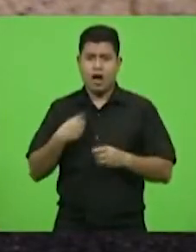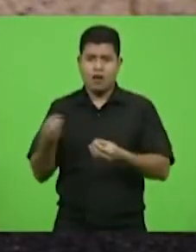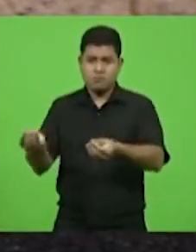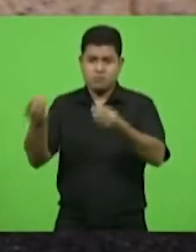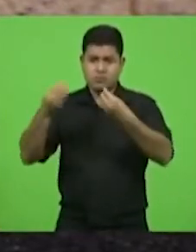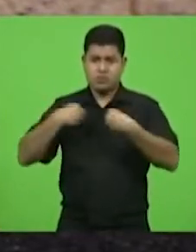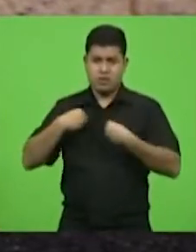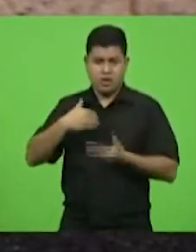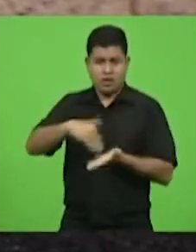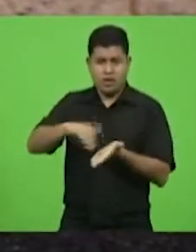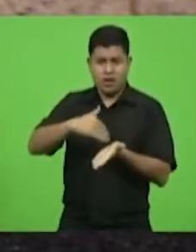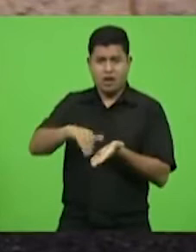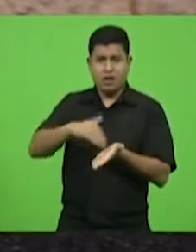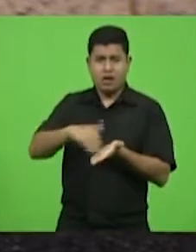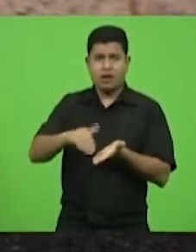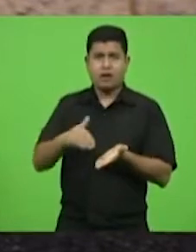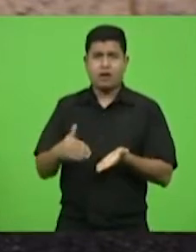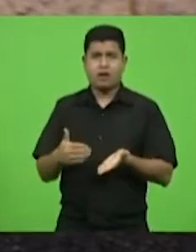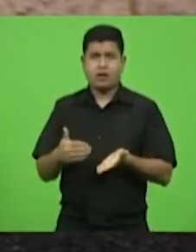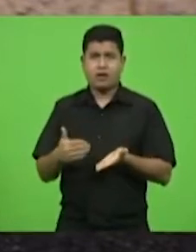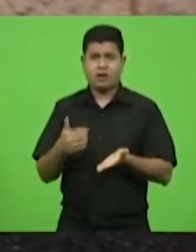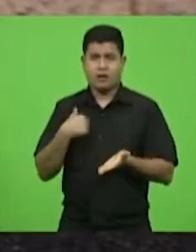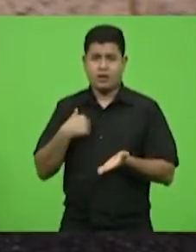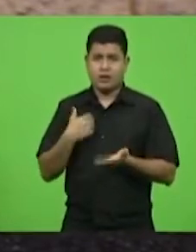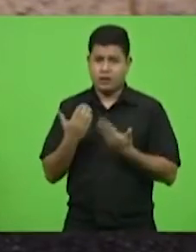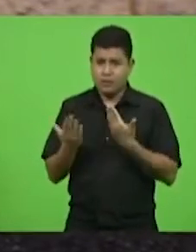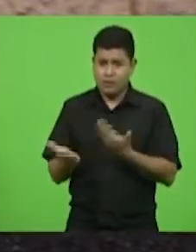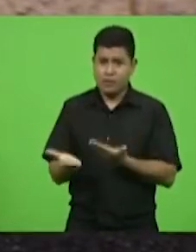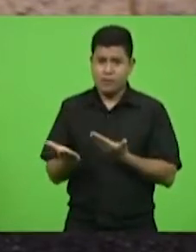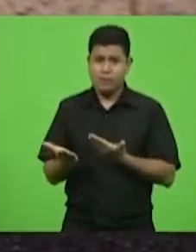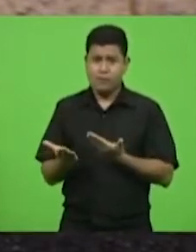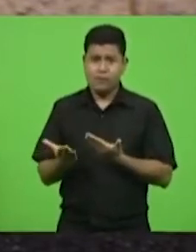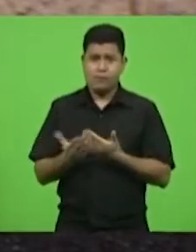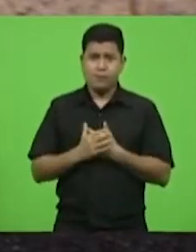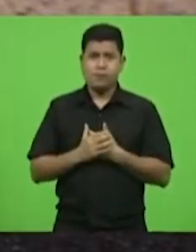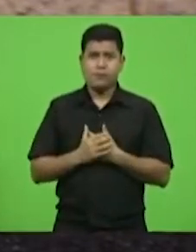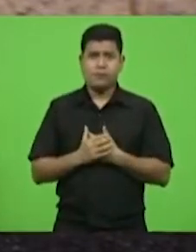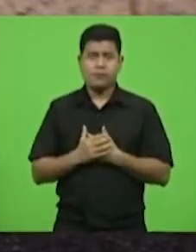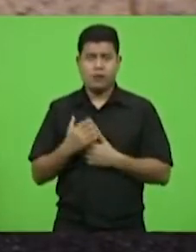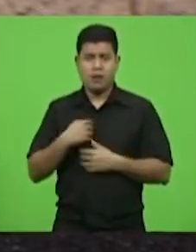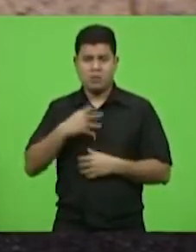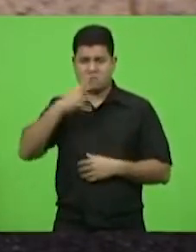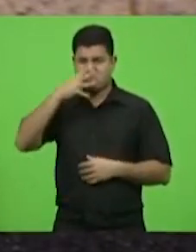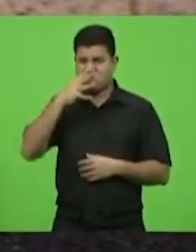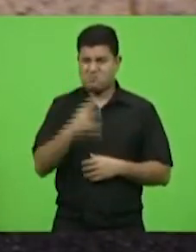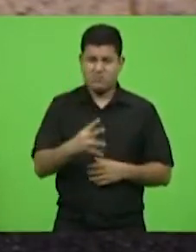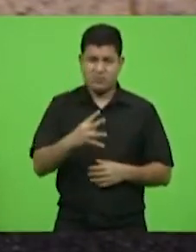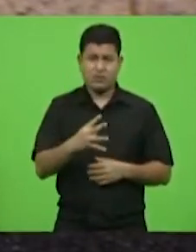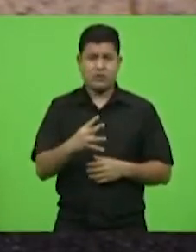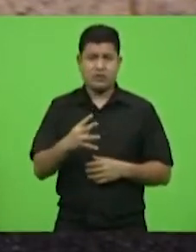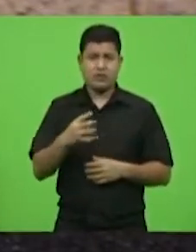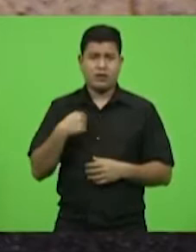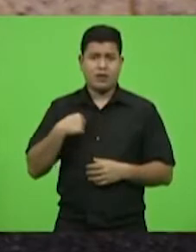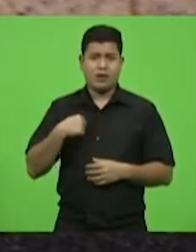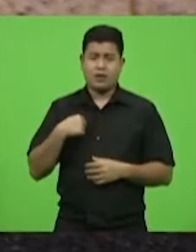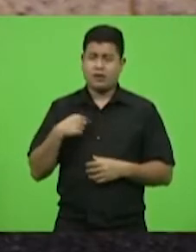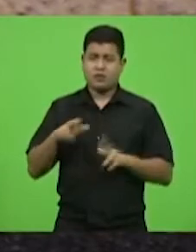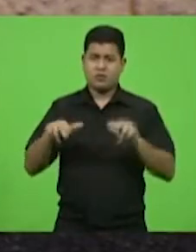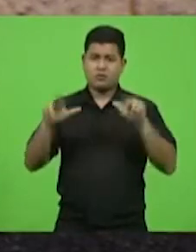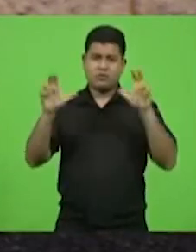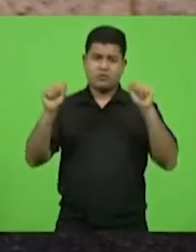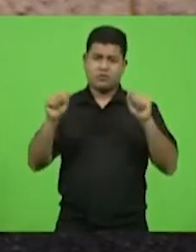secretaria? Nunca teve essa petulância, essa ofensa, nunca recebi ela do senhor.